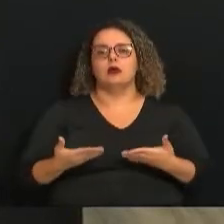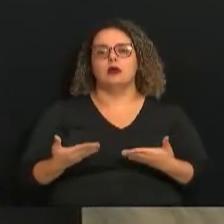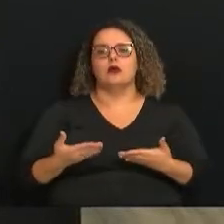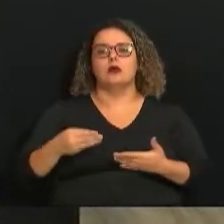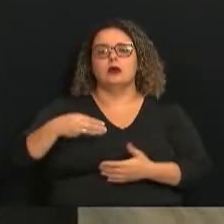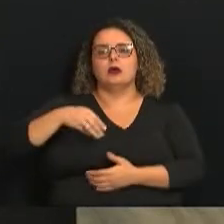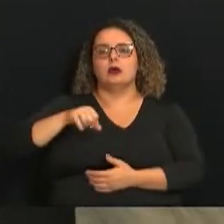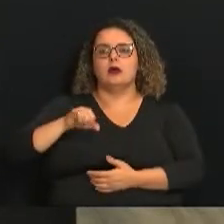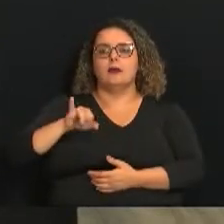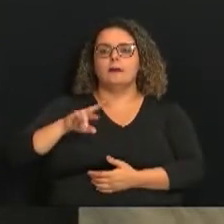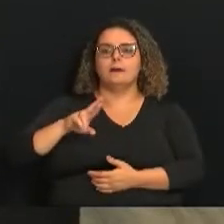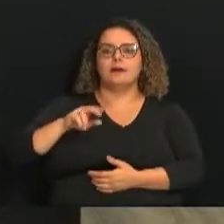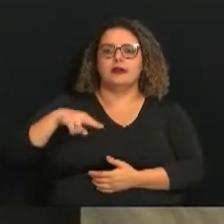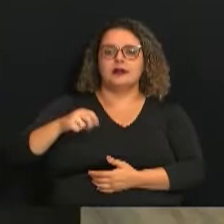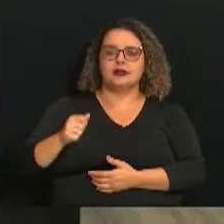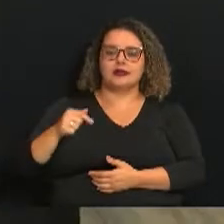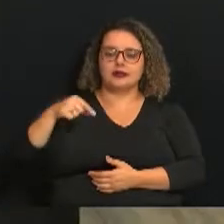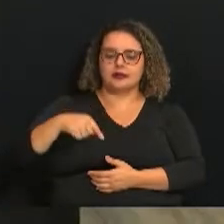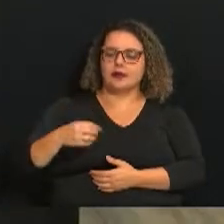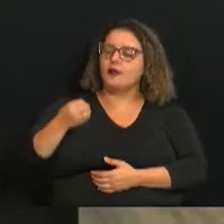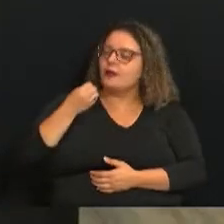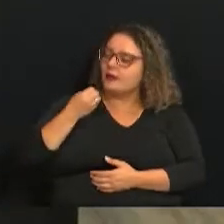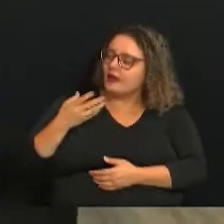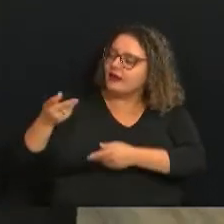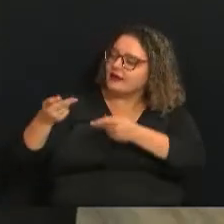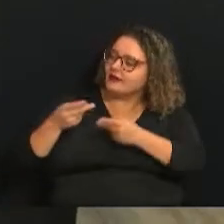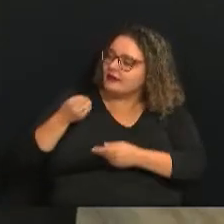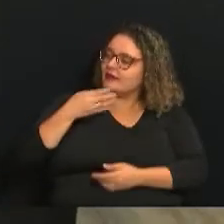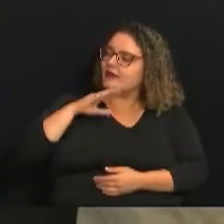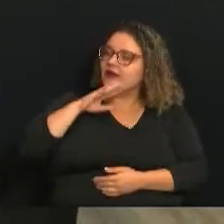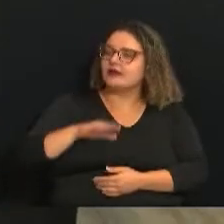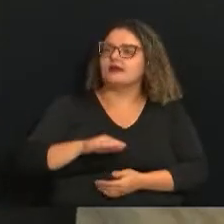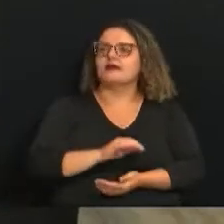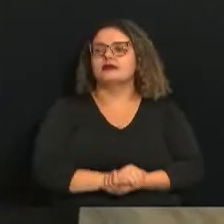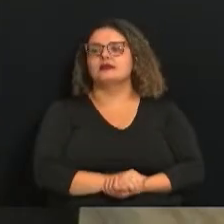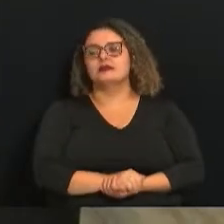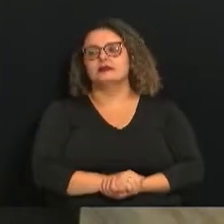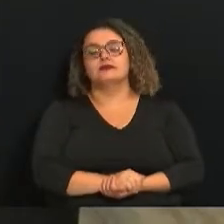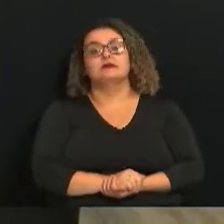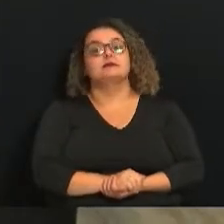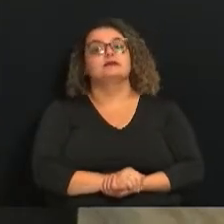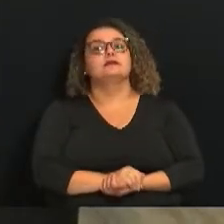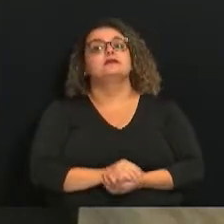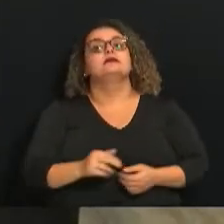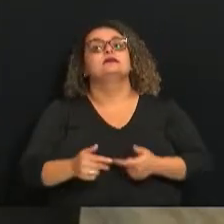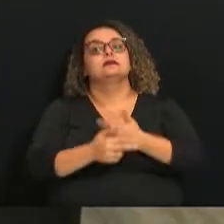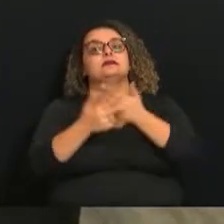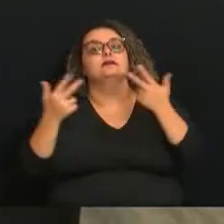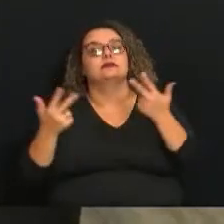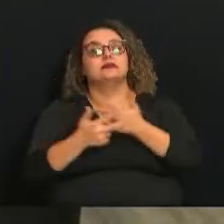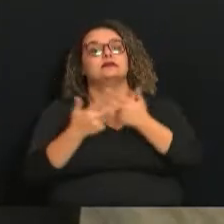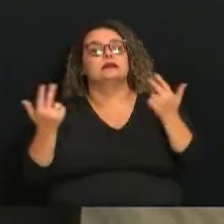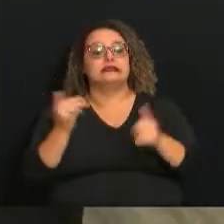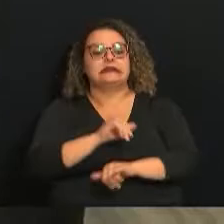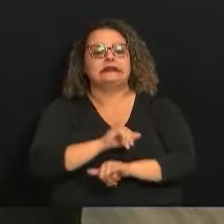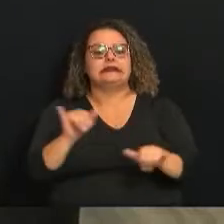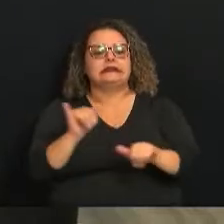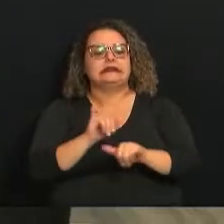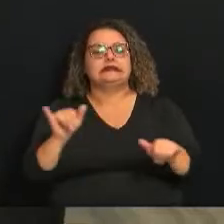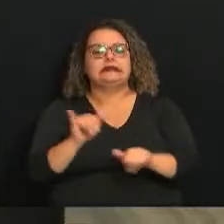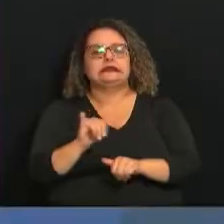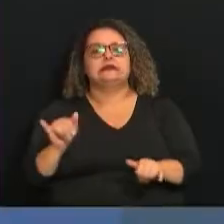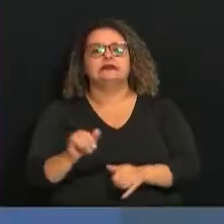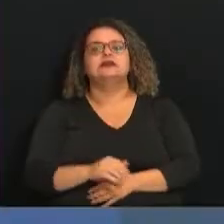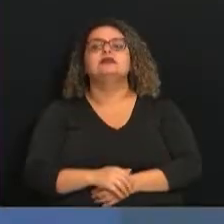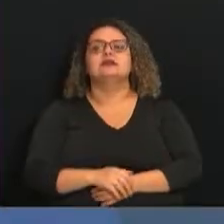estúdios. Seja bem-vinda e boa tarde. É uma notícia que muita gente esperava. Ontem muita gente já começou a deixar de usar a